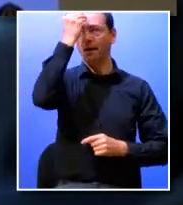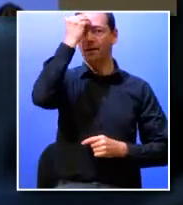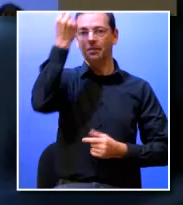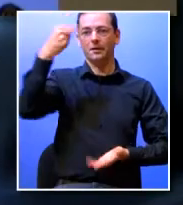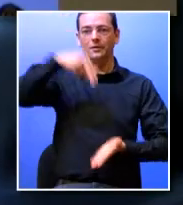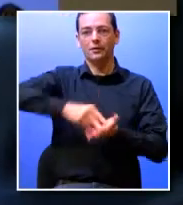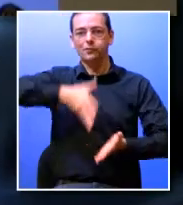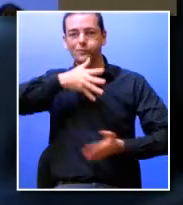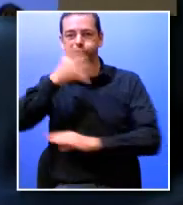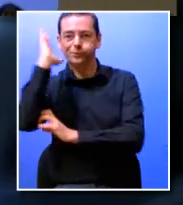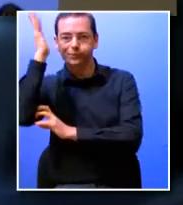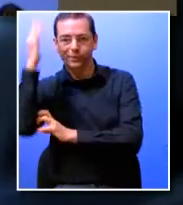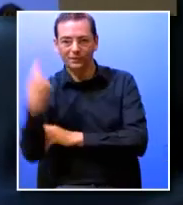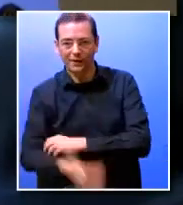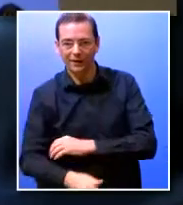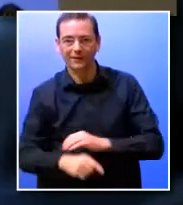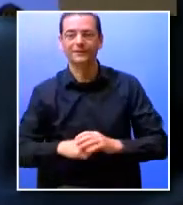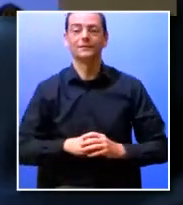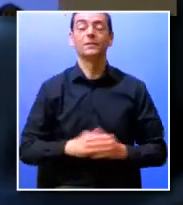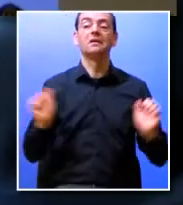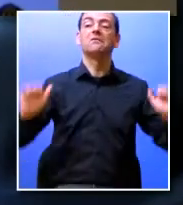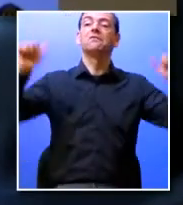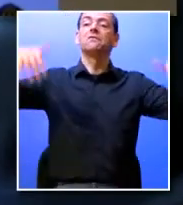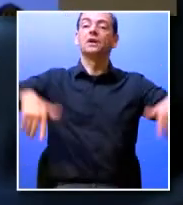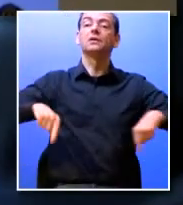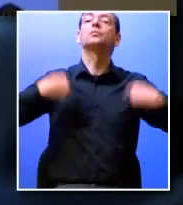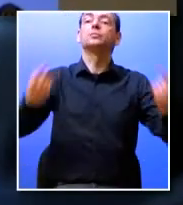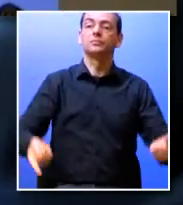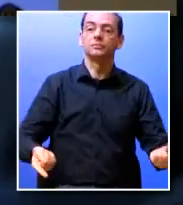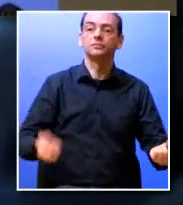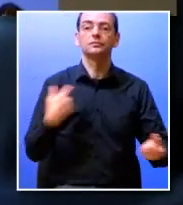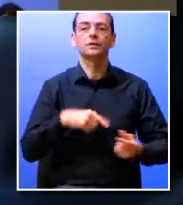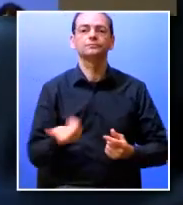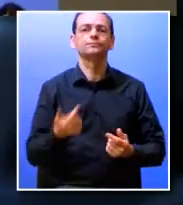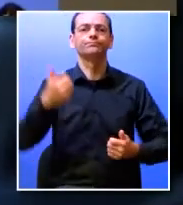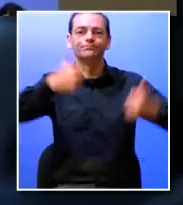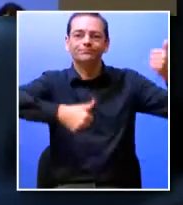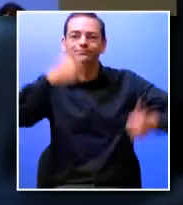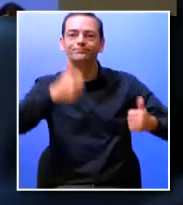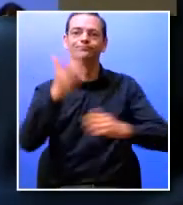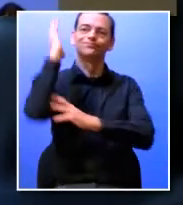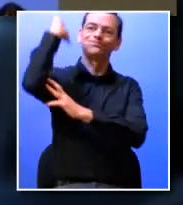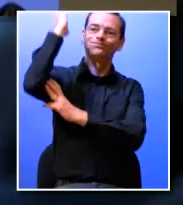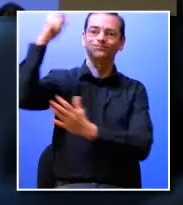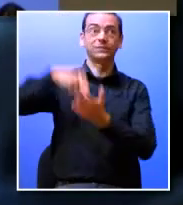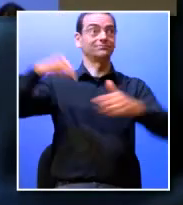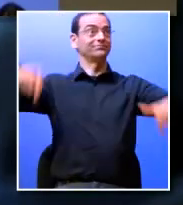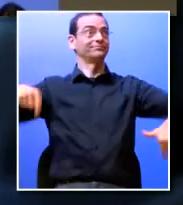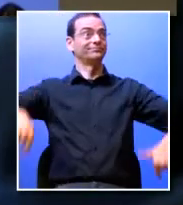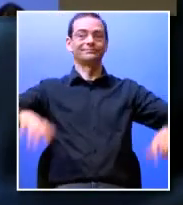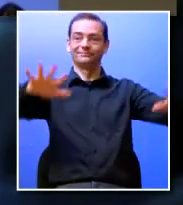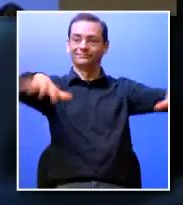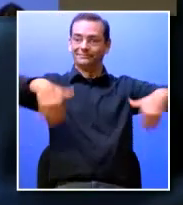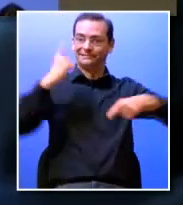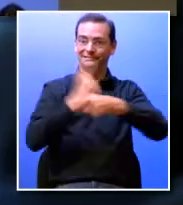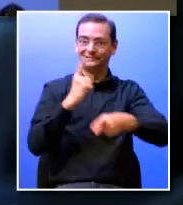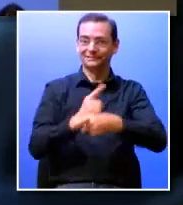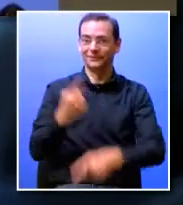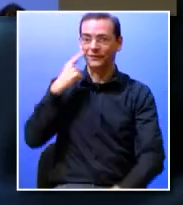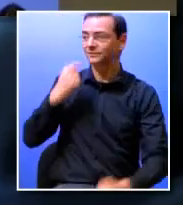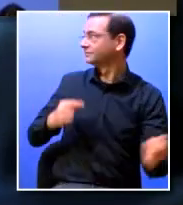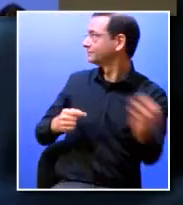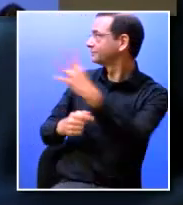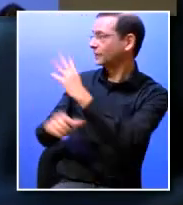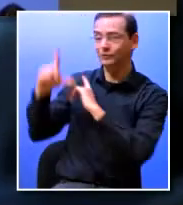portanto um grande conjunto de competências e no fim há então um concurso de apresentação neste mesmo auditório como podem reconhecer na